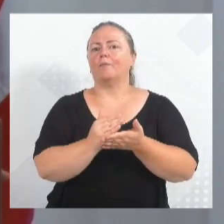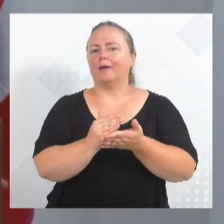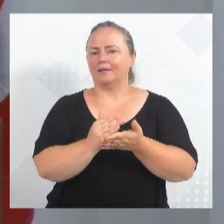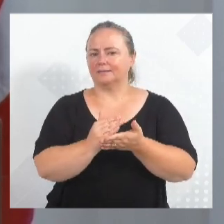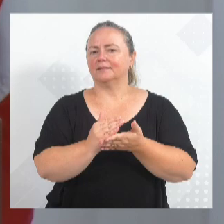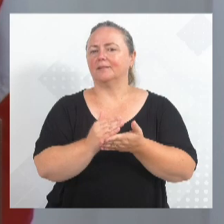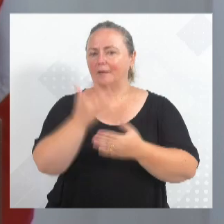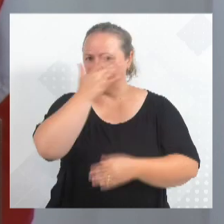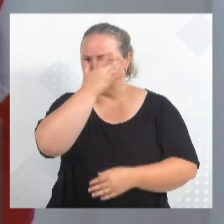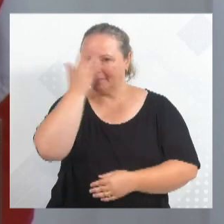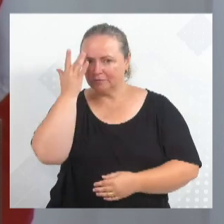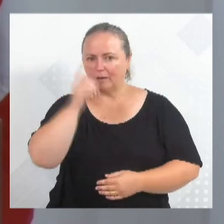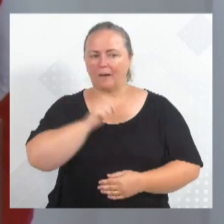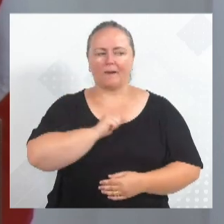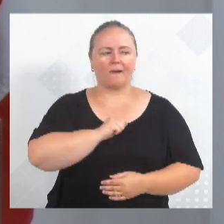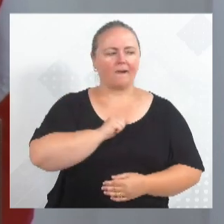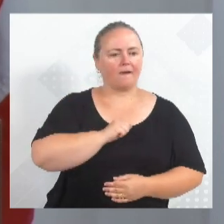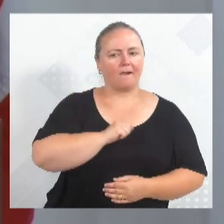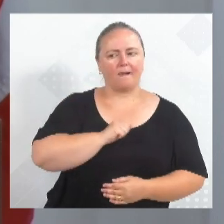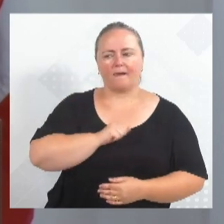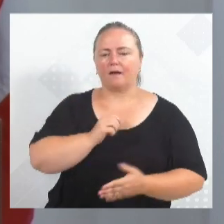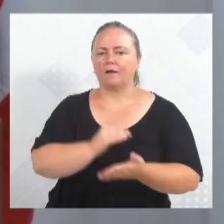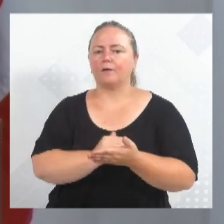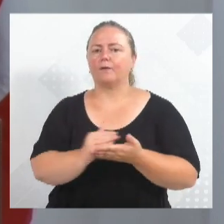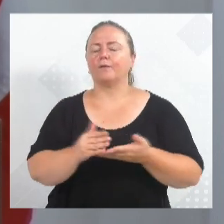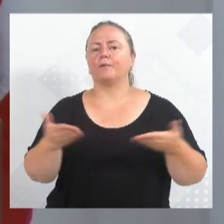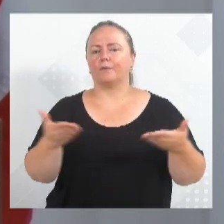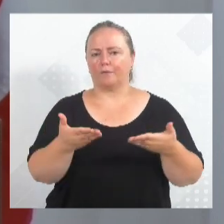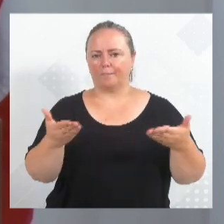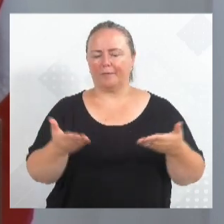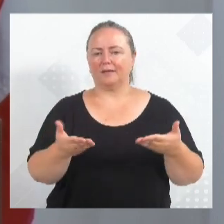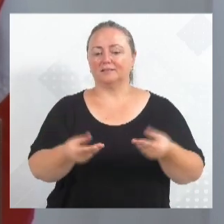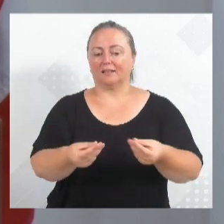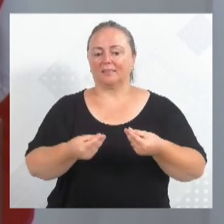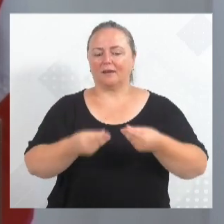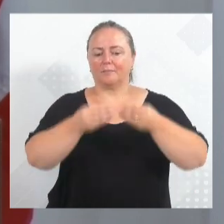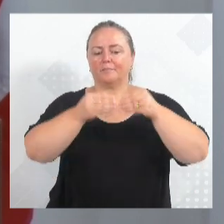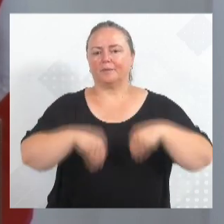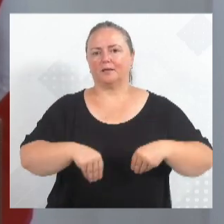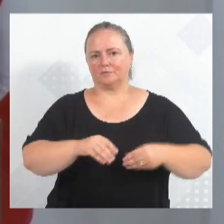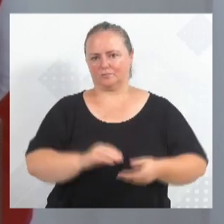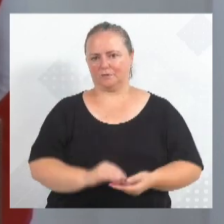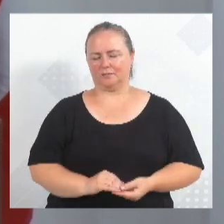que nunca faz nada, mas acaba sempre querendo prejudicar a democracia. Obrigado, senhor presidente.